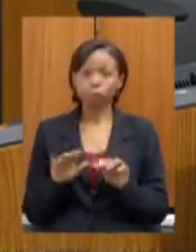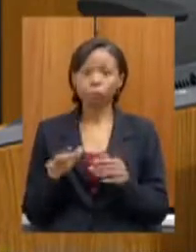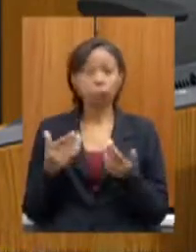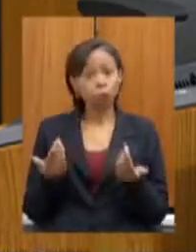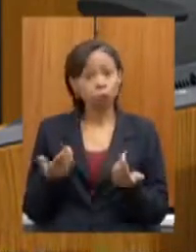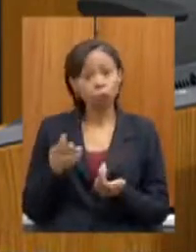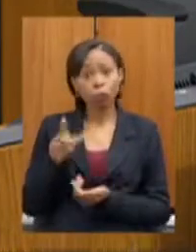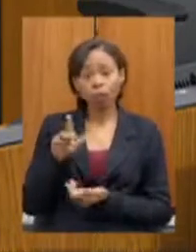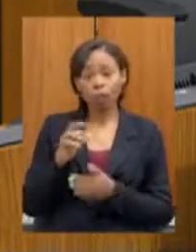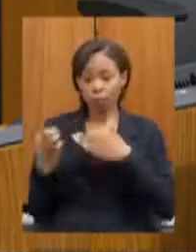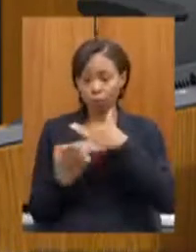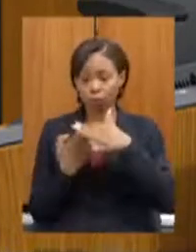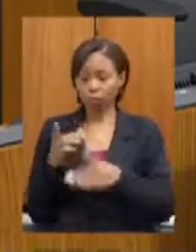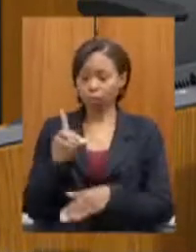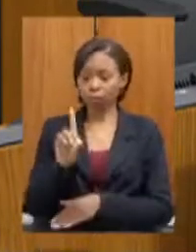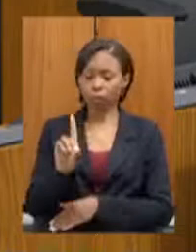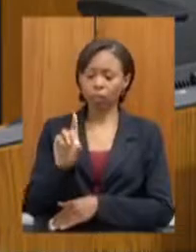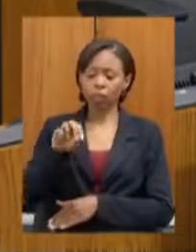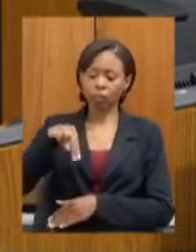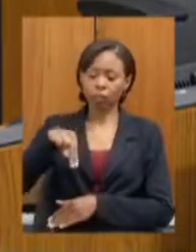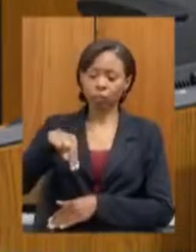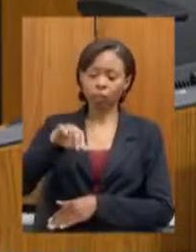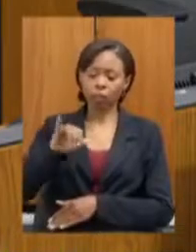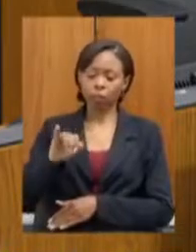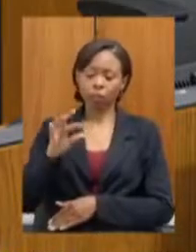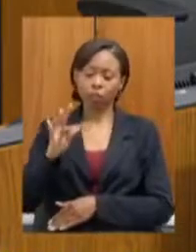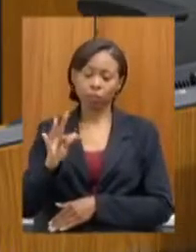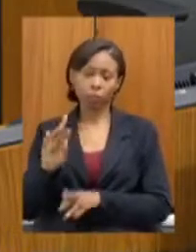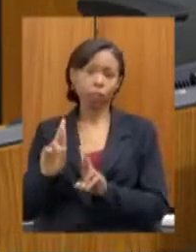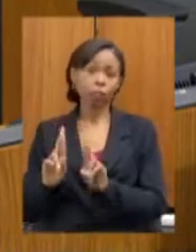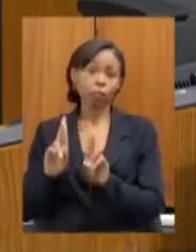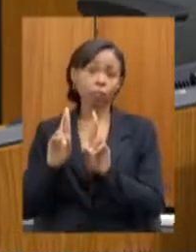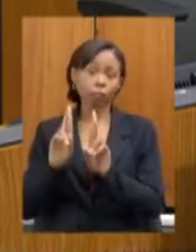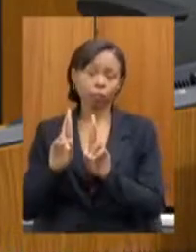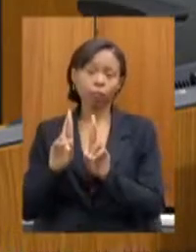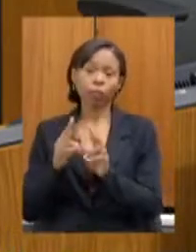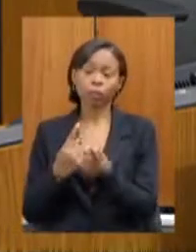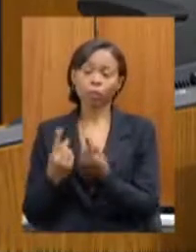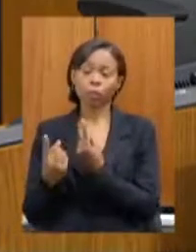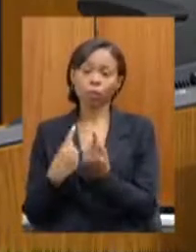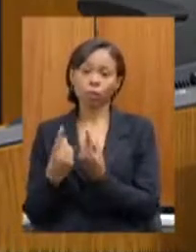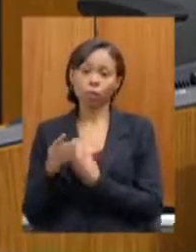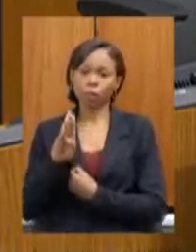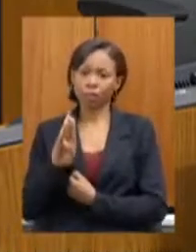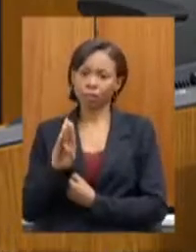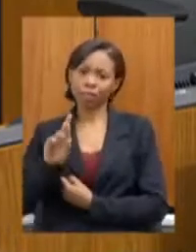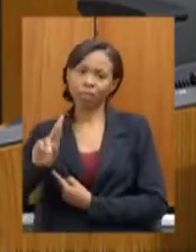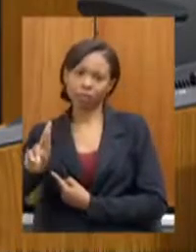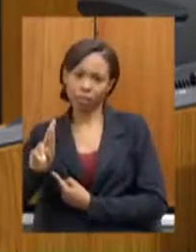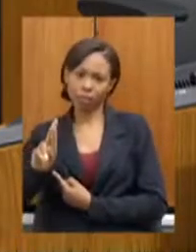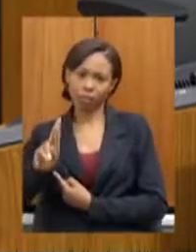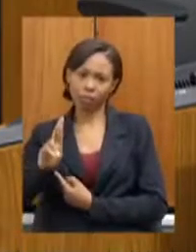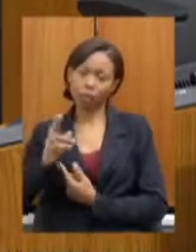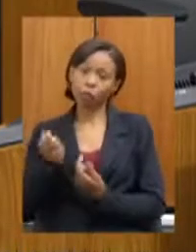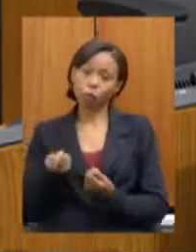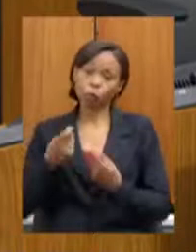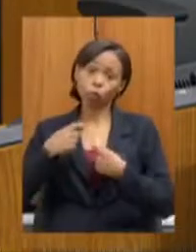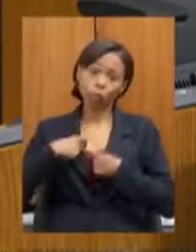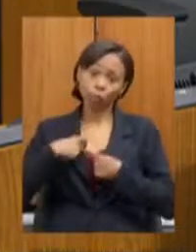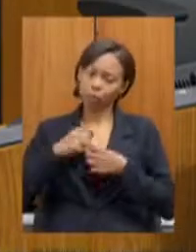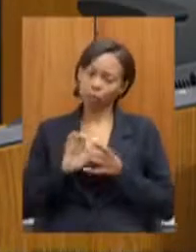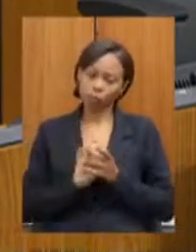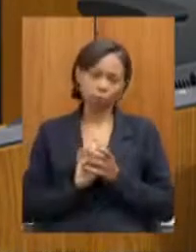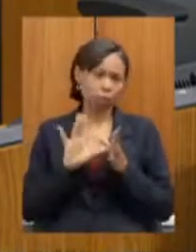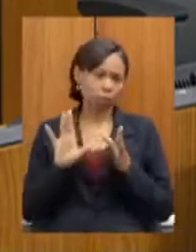responsável pelas BRs, pela operação das BRs, é quem nos autoriza a assumir essas